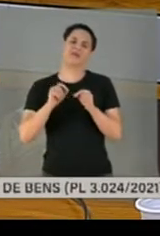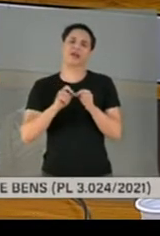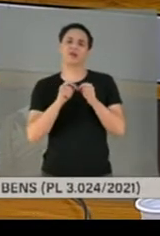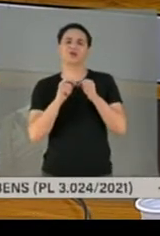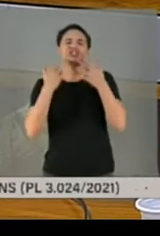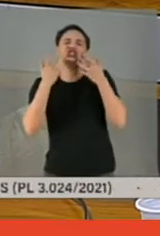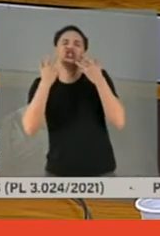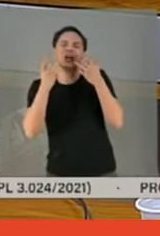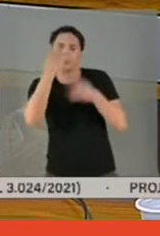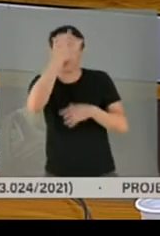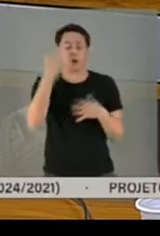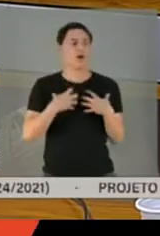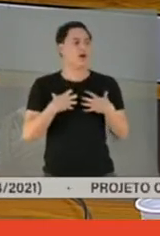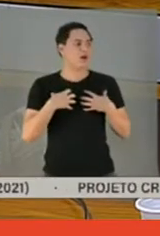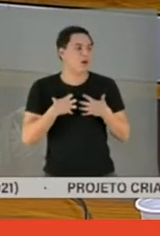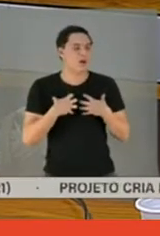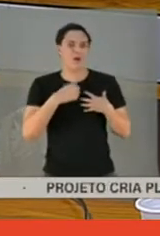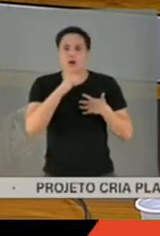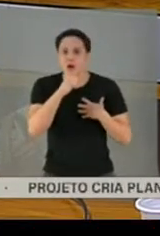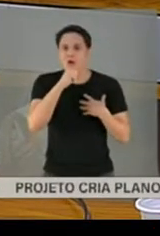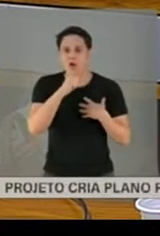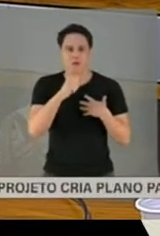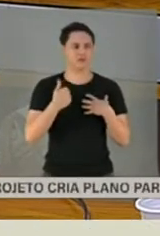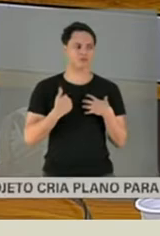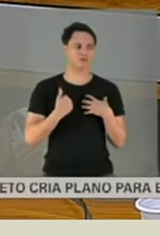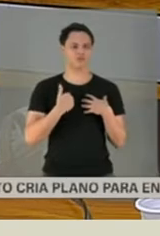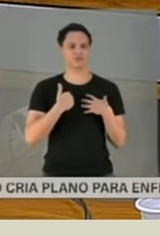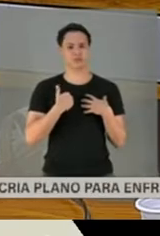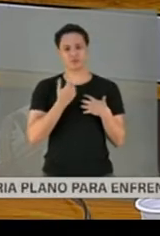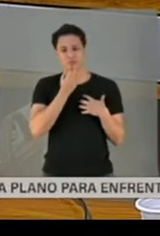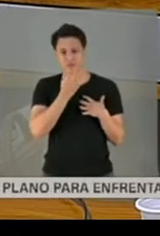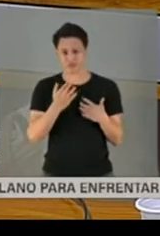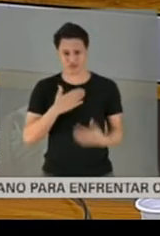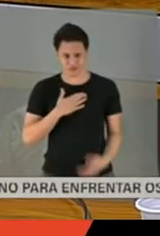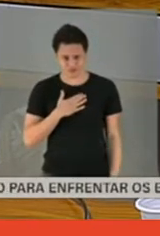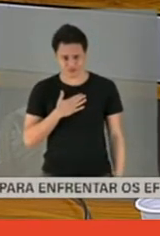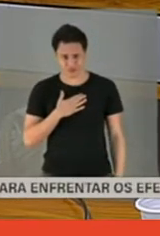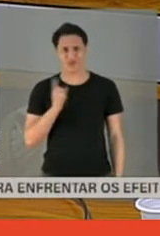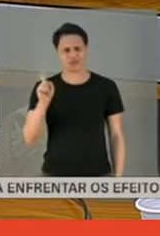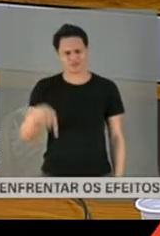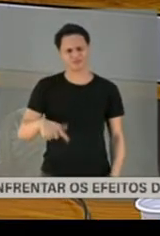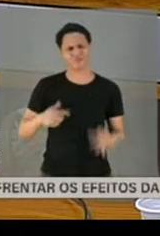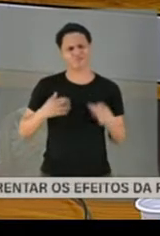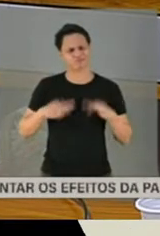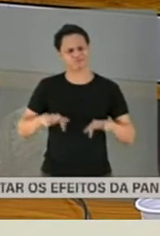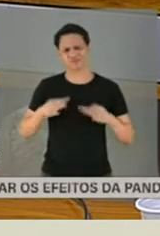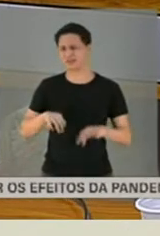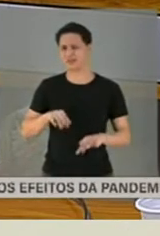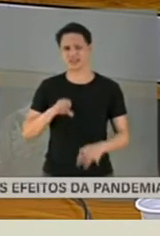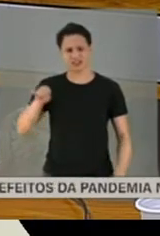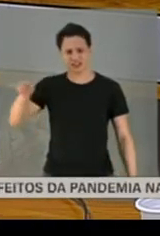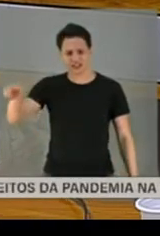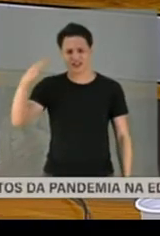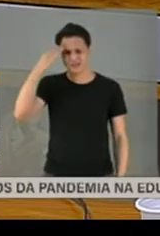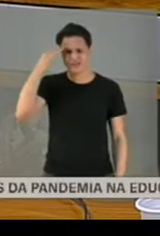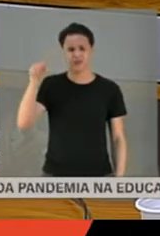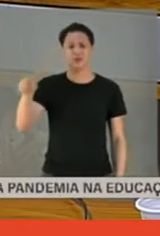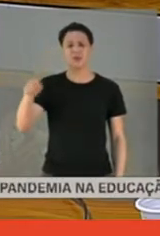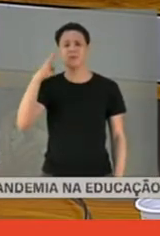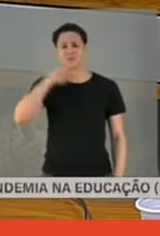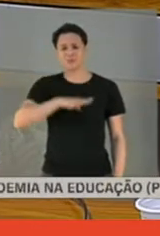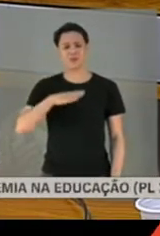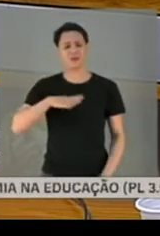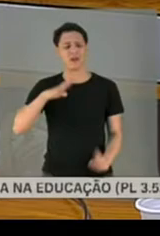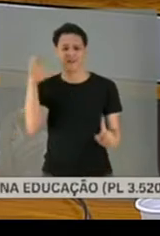isso para nós é muito doloroso. Se ele tivesse ideia do mal que ele faz para a